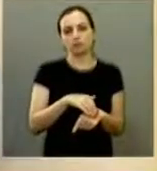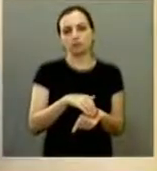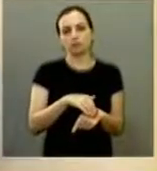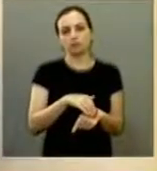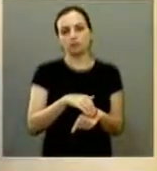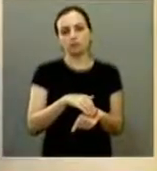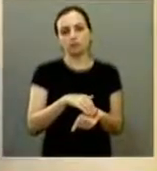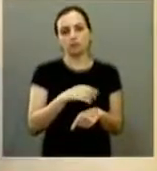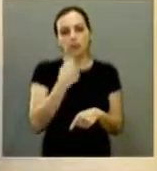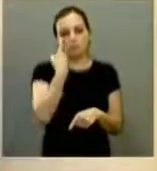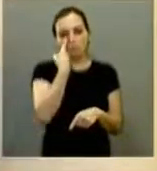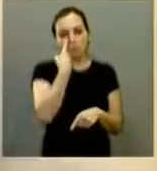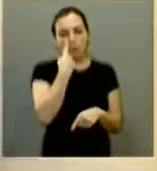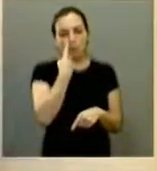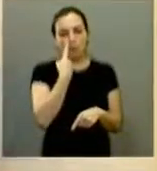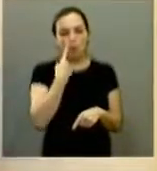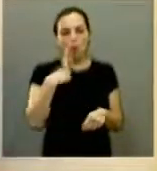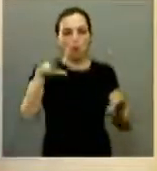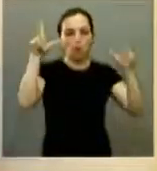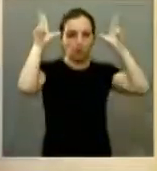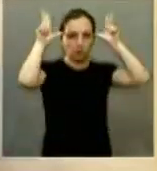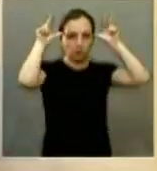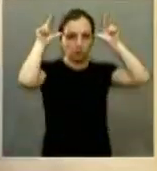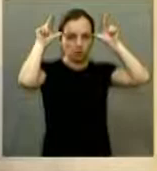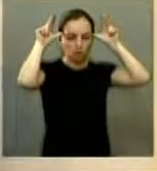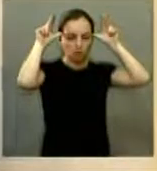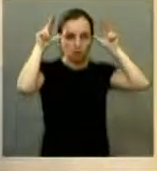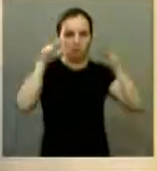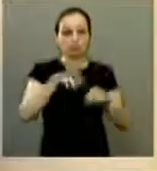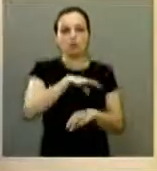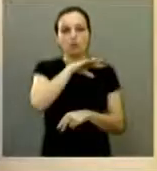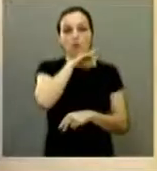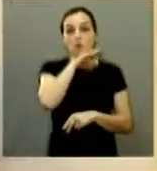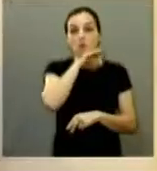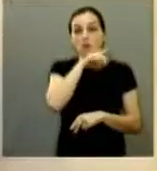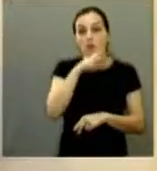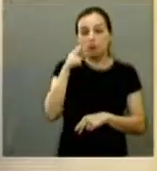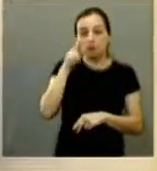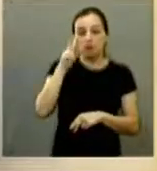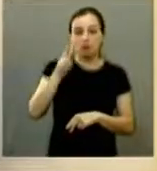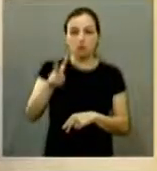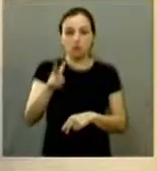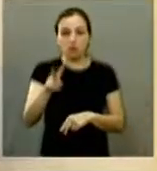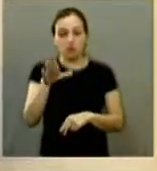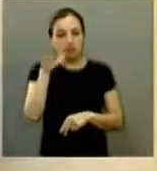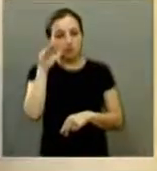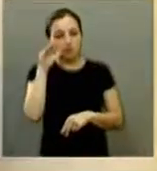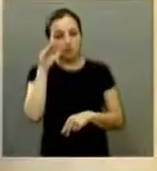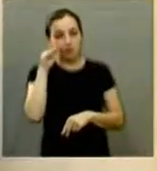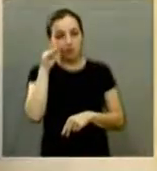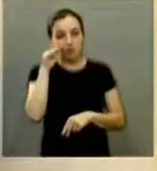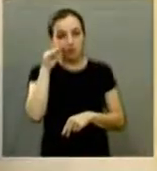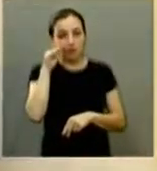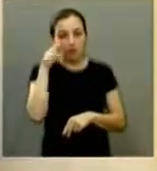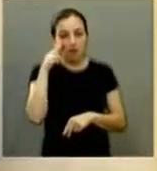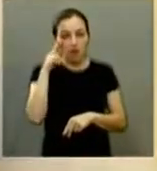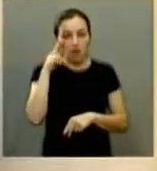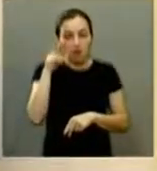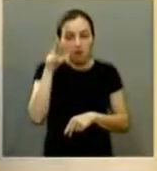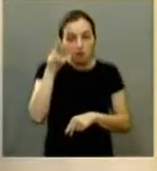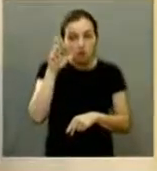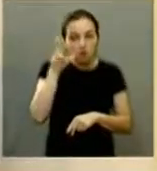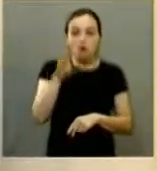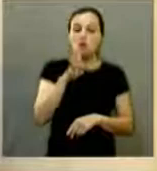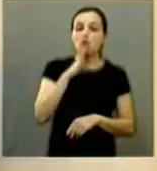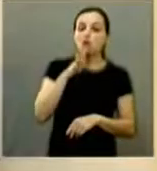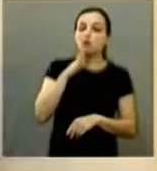narina do cavalo e o pior foi que eu ouvi que um dos funcionários dali reconheceu o animal porque parece que